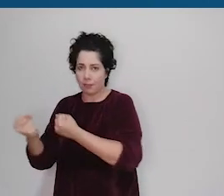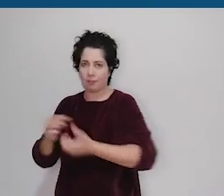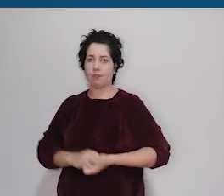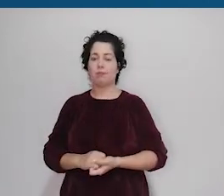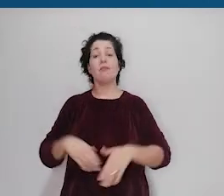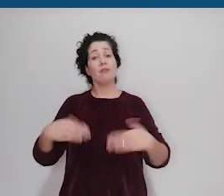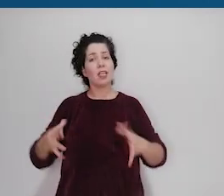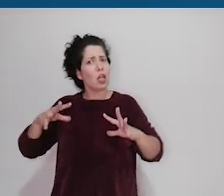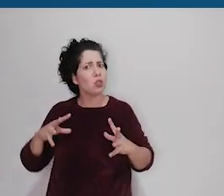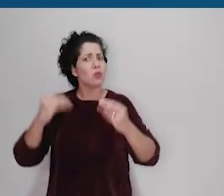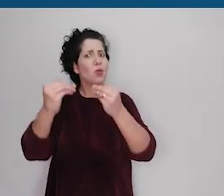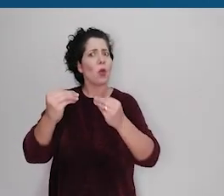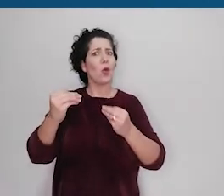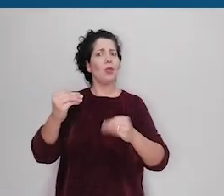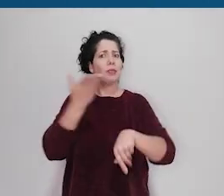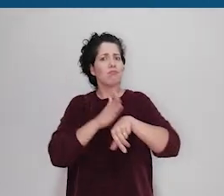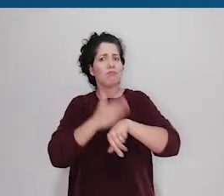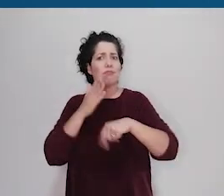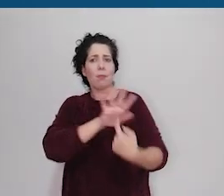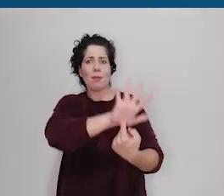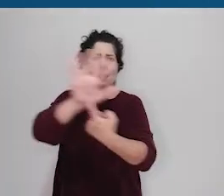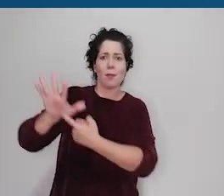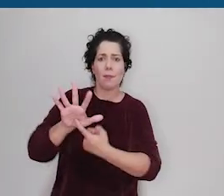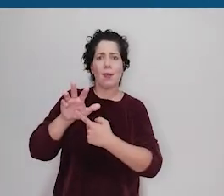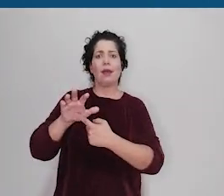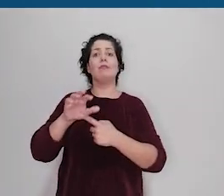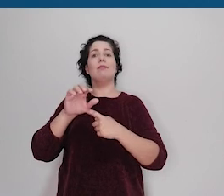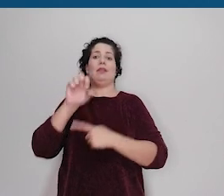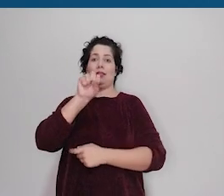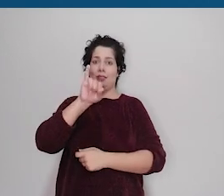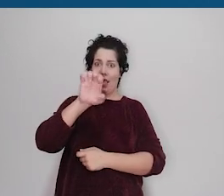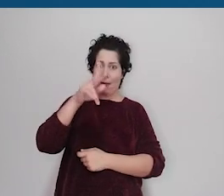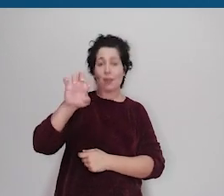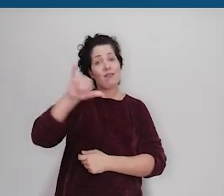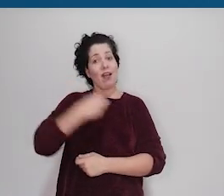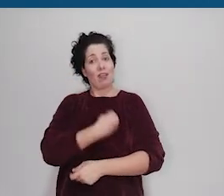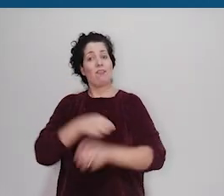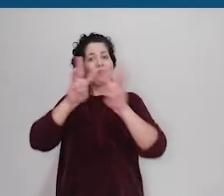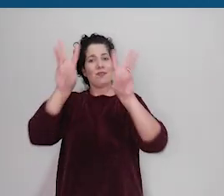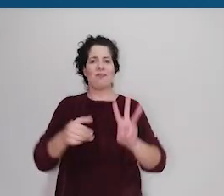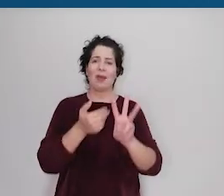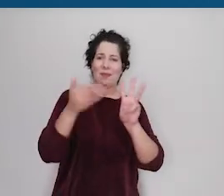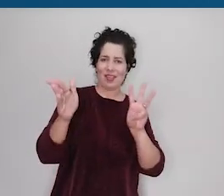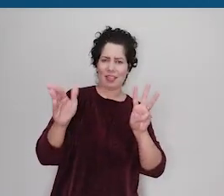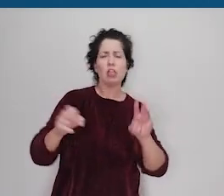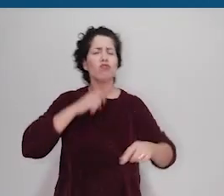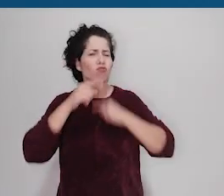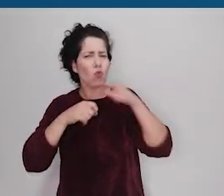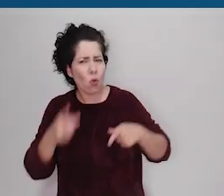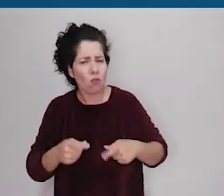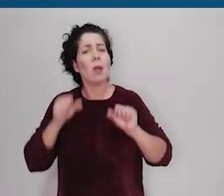lembramos que todas as atividades da CIEP Acontecerão por meio da UFPR aberta Dúvidas?